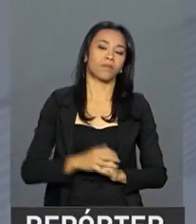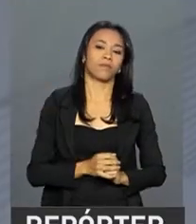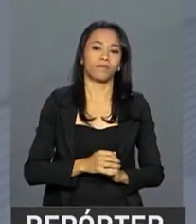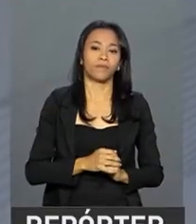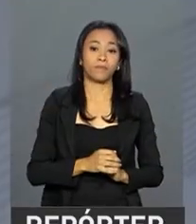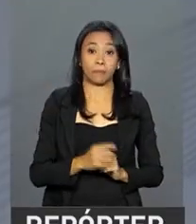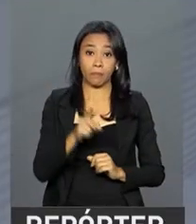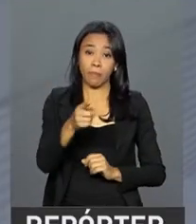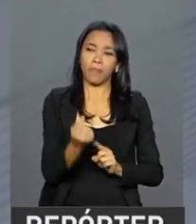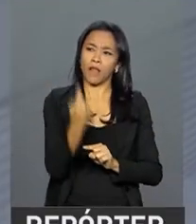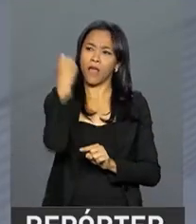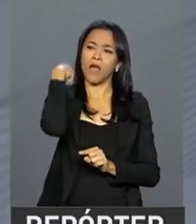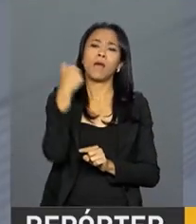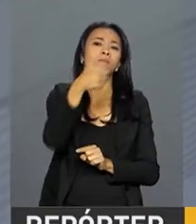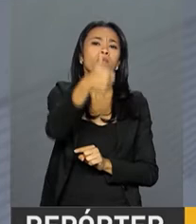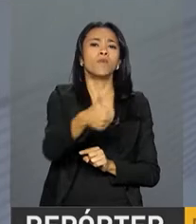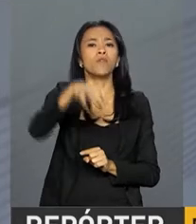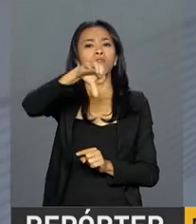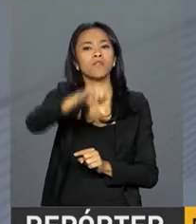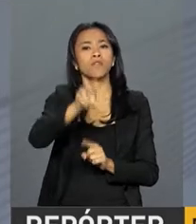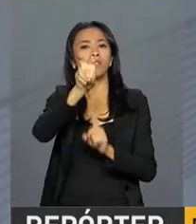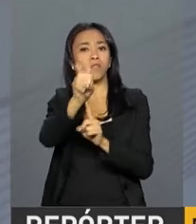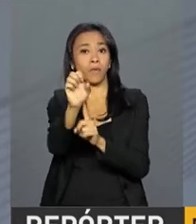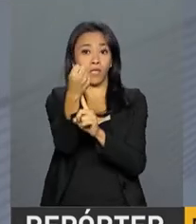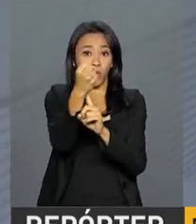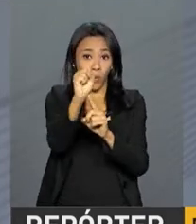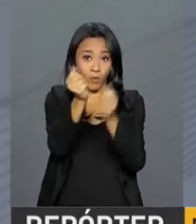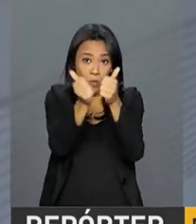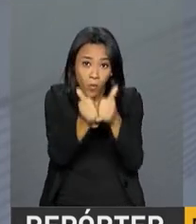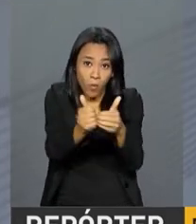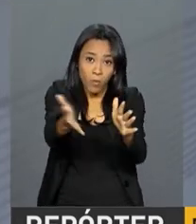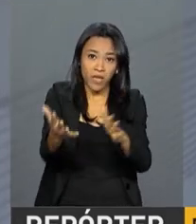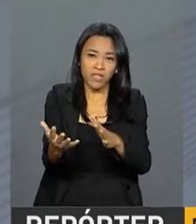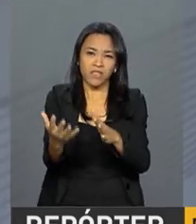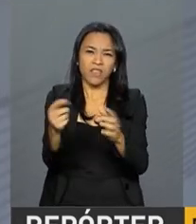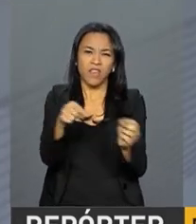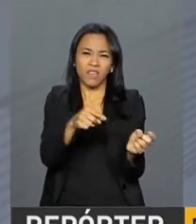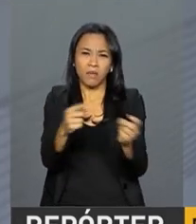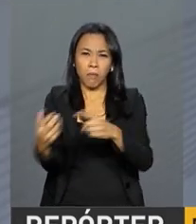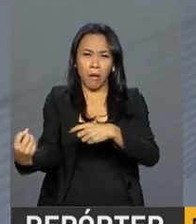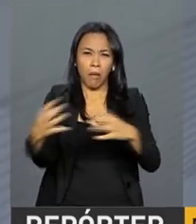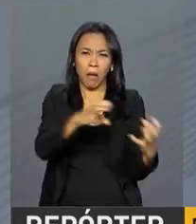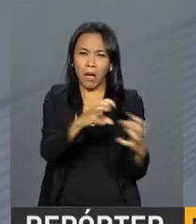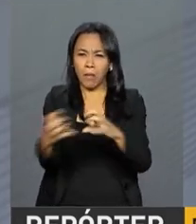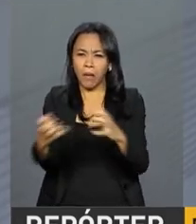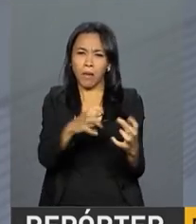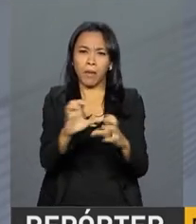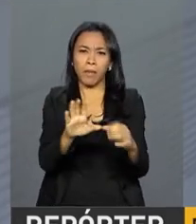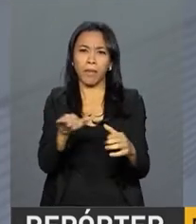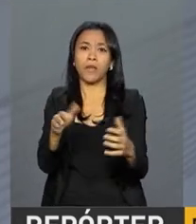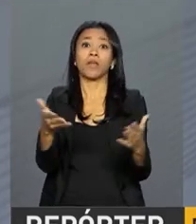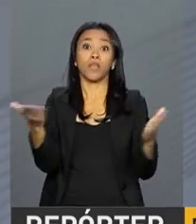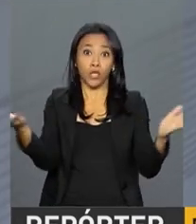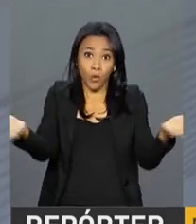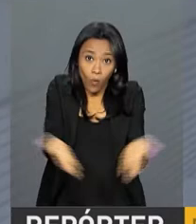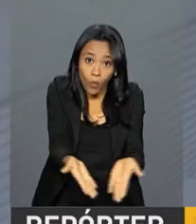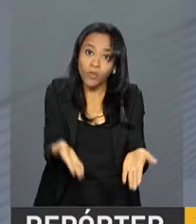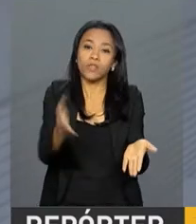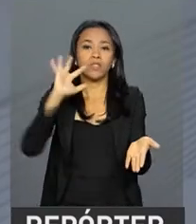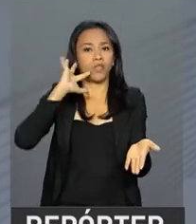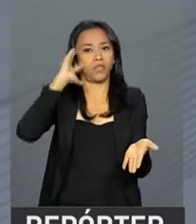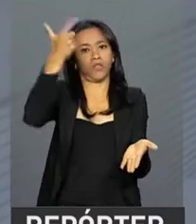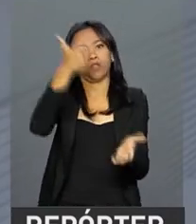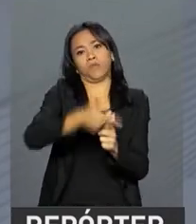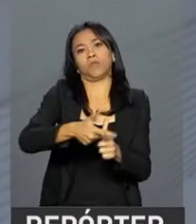Em 1958, nós temos o início desse litígio, que hoje, através da conciliação, do entendimento, da convergência,